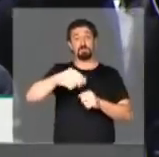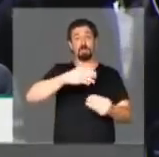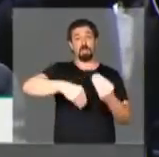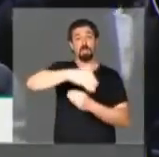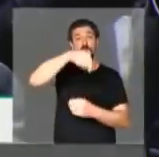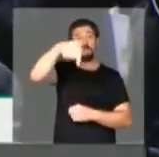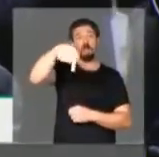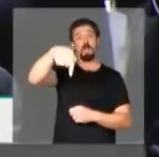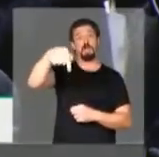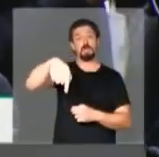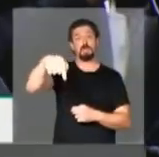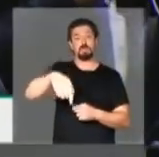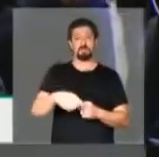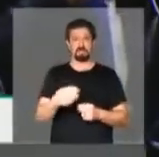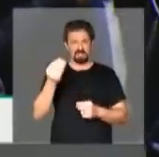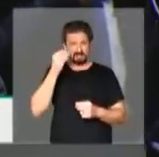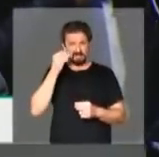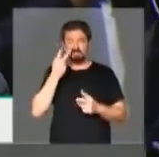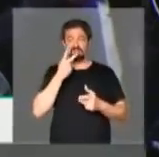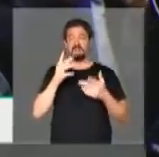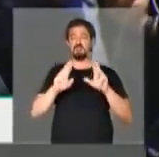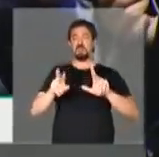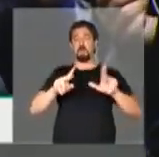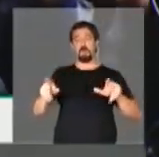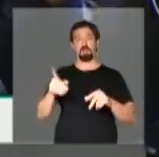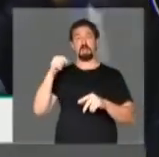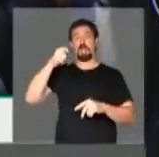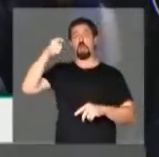deste congresso. A tentativa de negar a política é o seu viés autoritário.